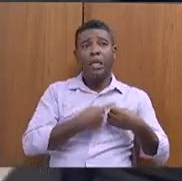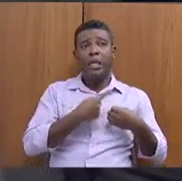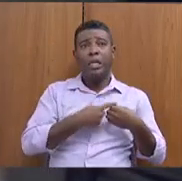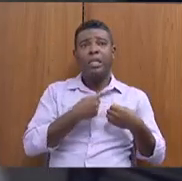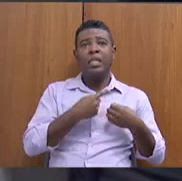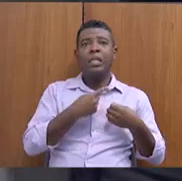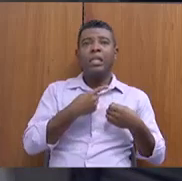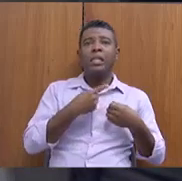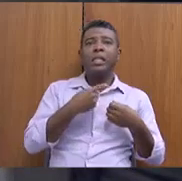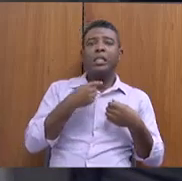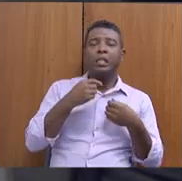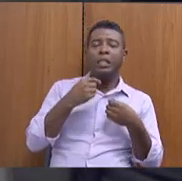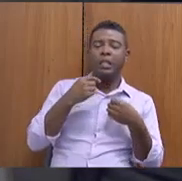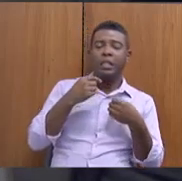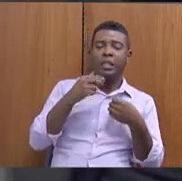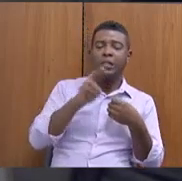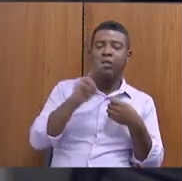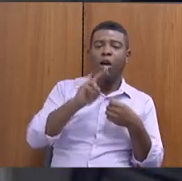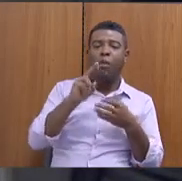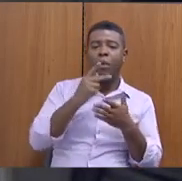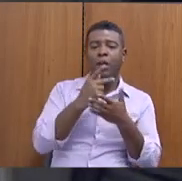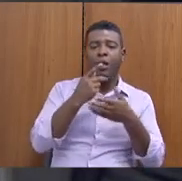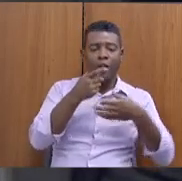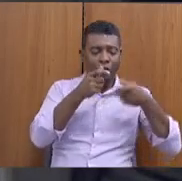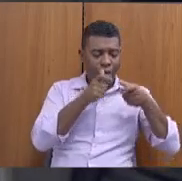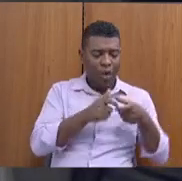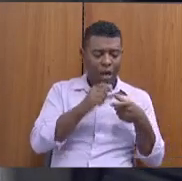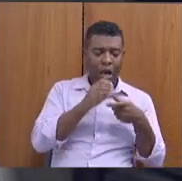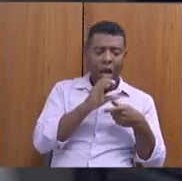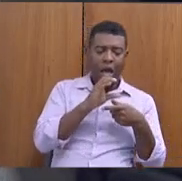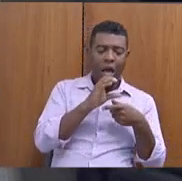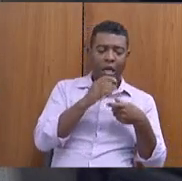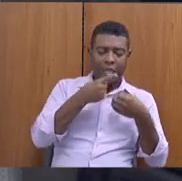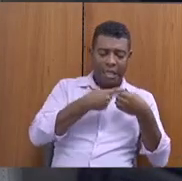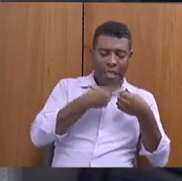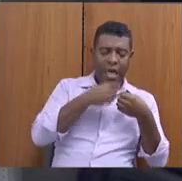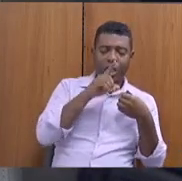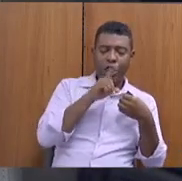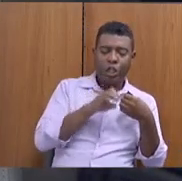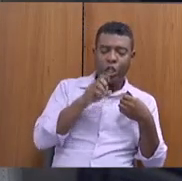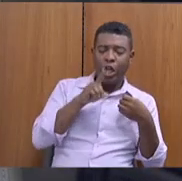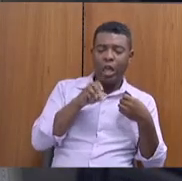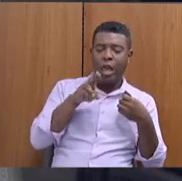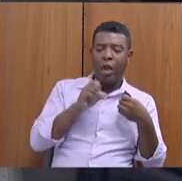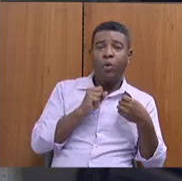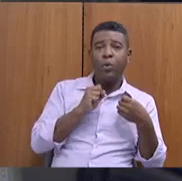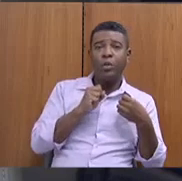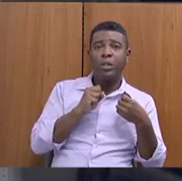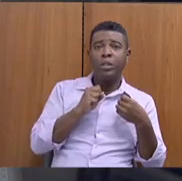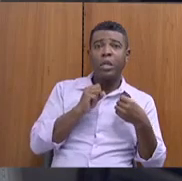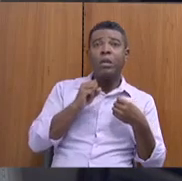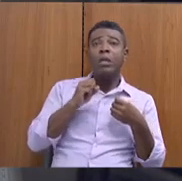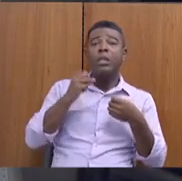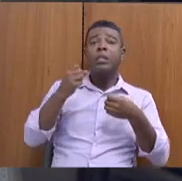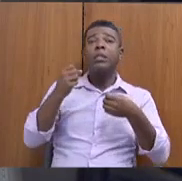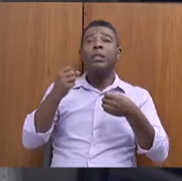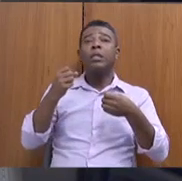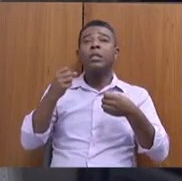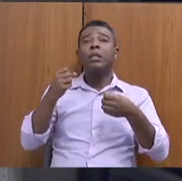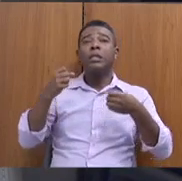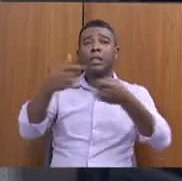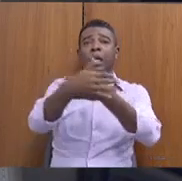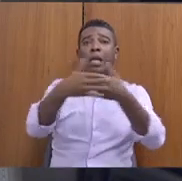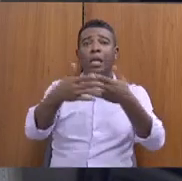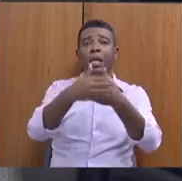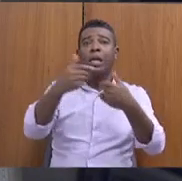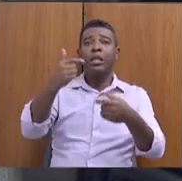deputada Andréa de Jesus. Da mesma forma, em relação à ampliação